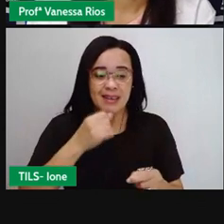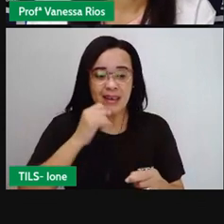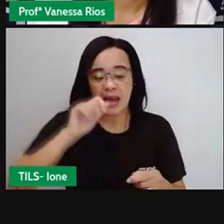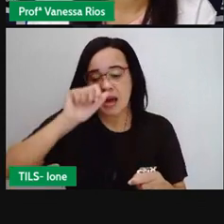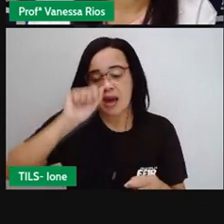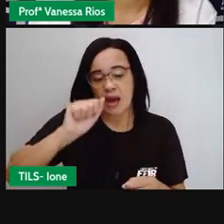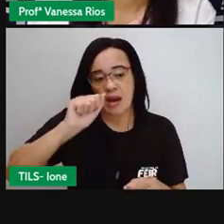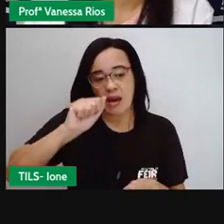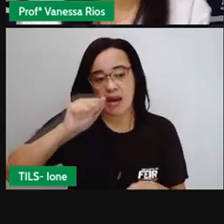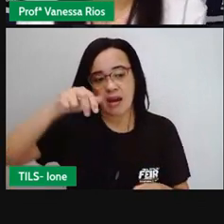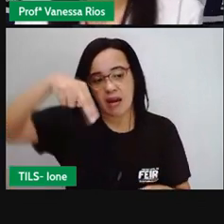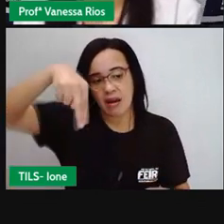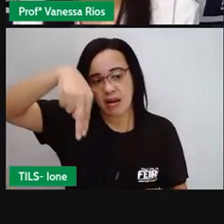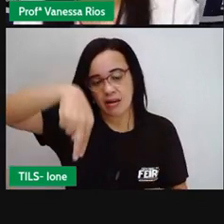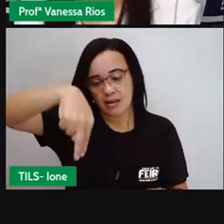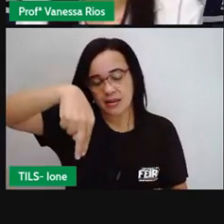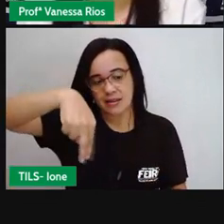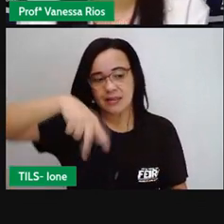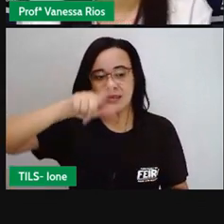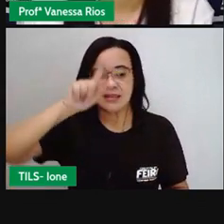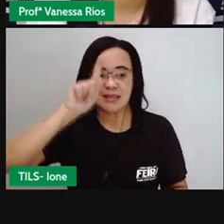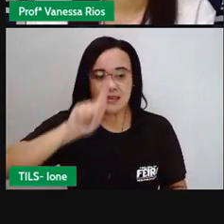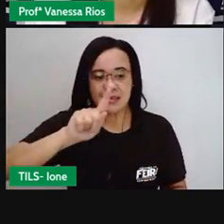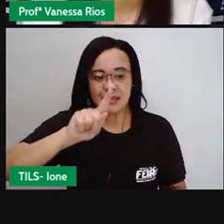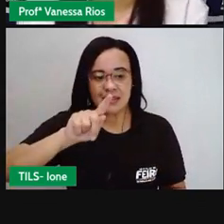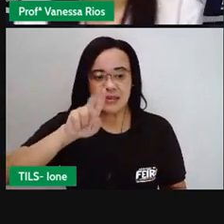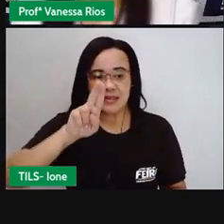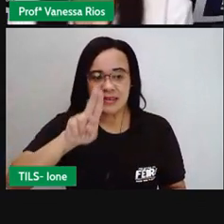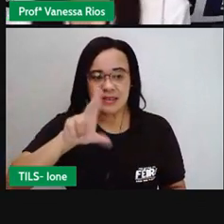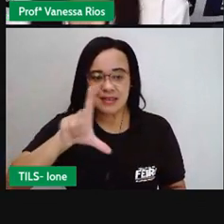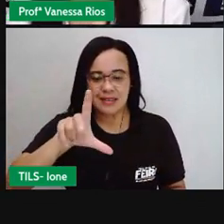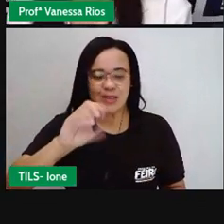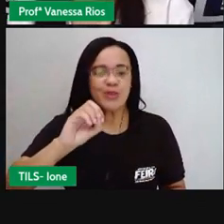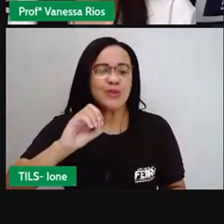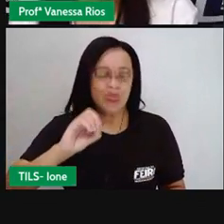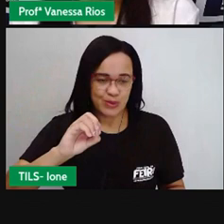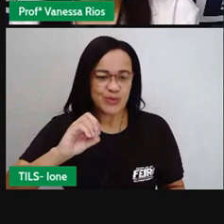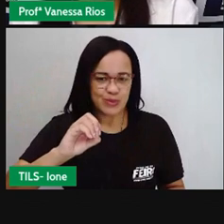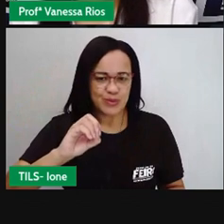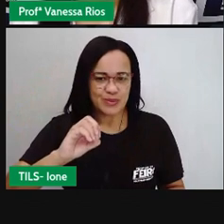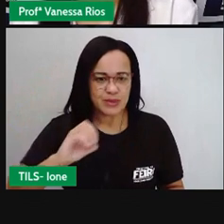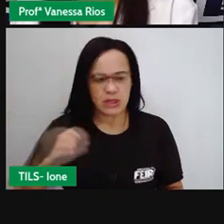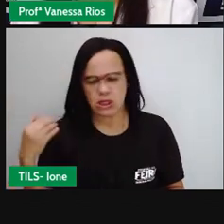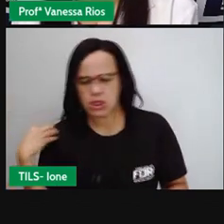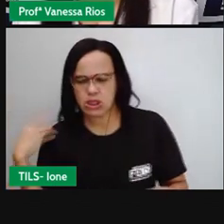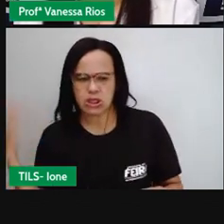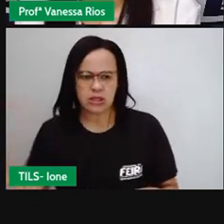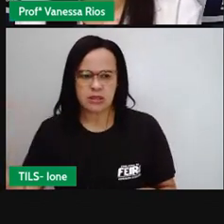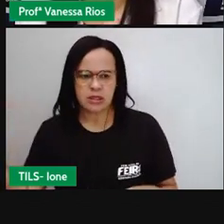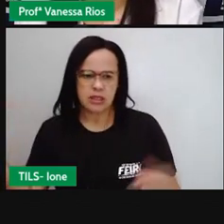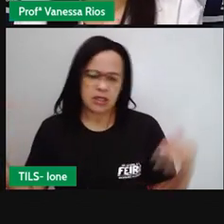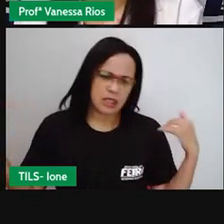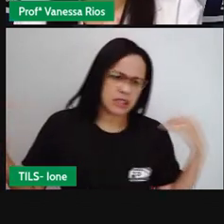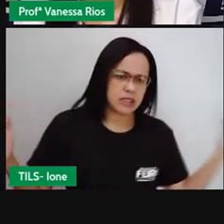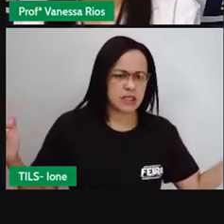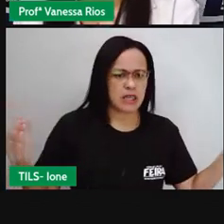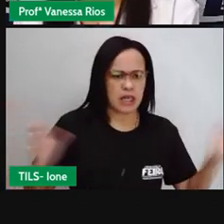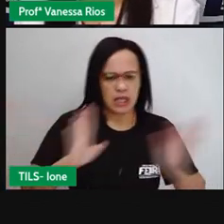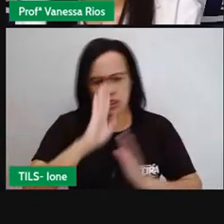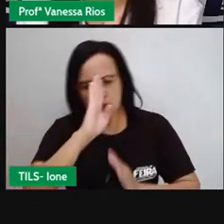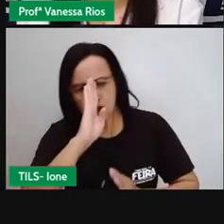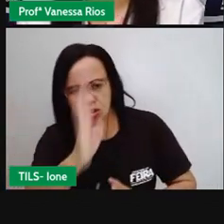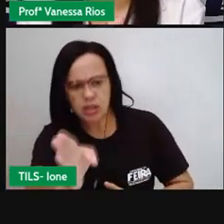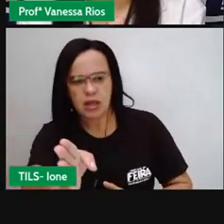agora você vai virar à direita, daqui a 100 metros você vai virar à esquerda. Quando a gente segue reto, né, está